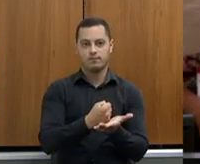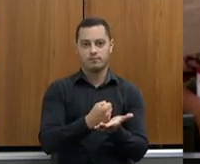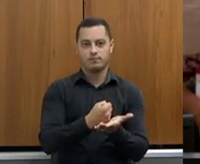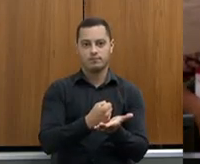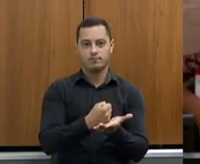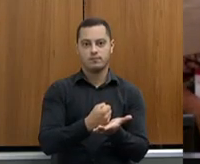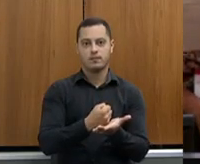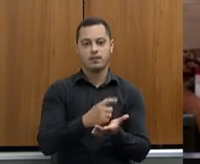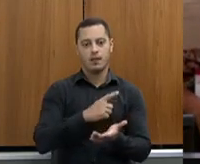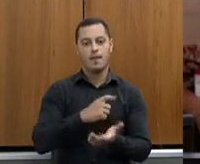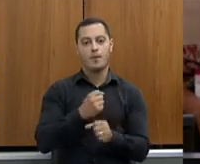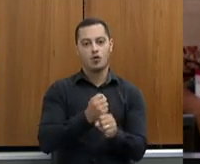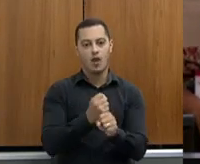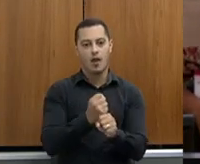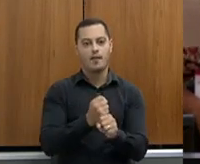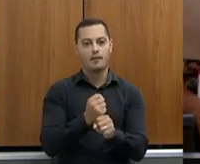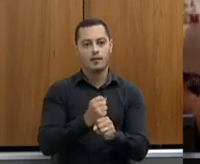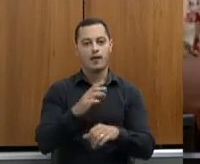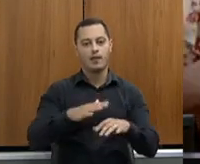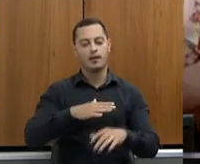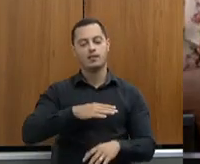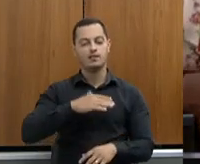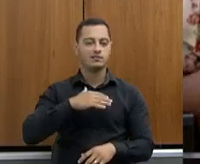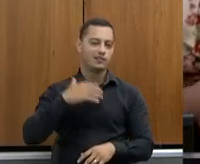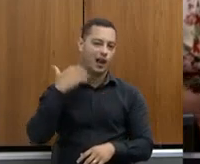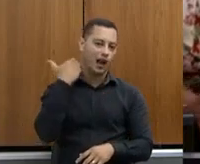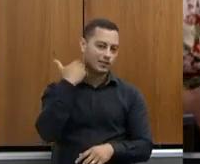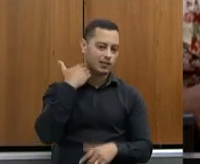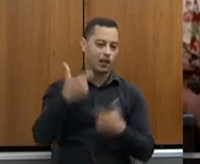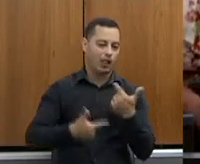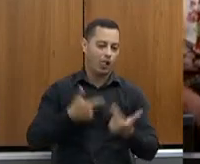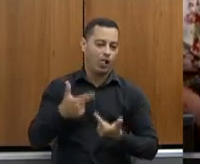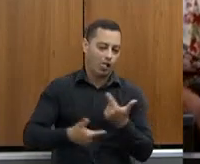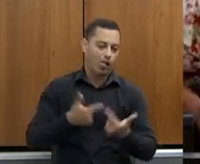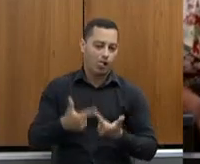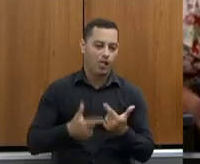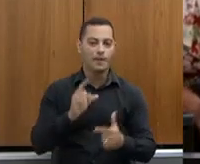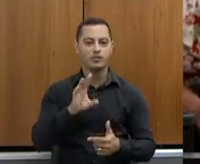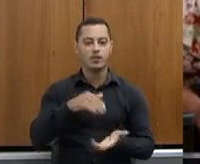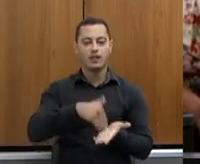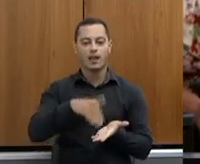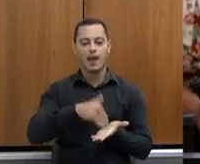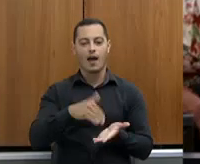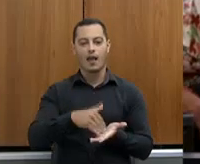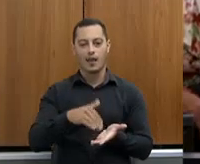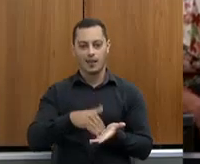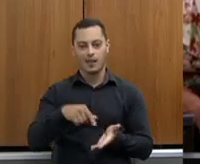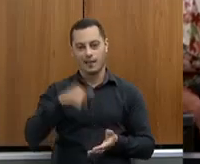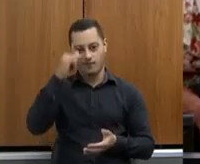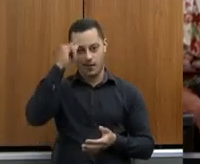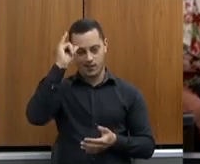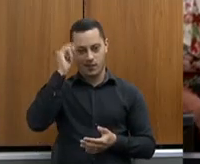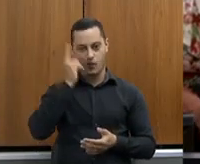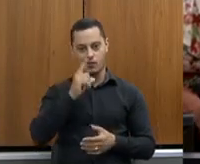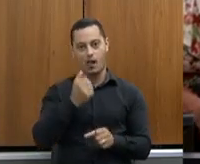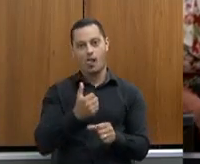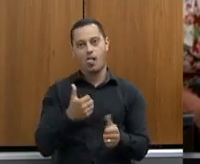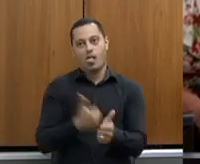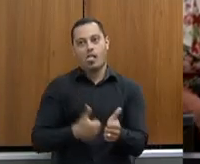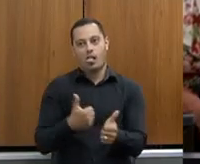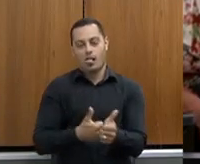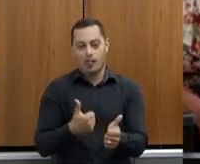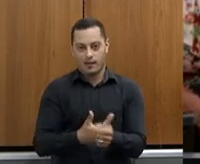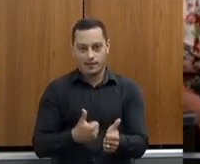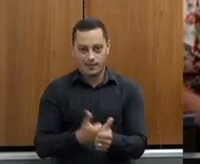Só a Secretaria da Agricultura que está resistindo desde 2005, sem concurso também. Nós estamos trabalhando com o concurso da